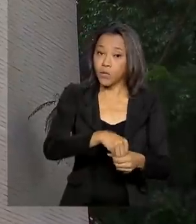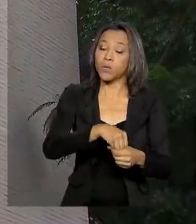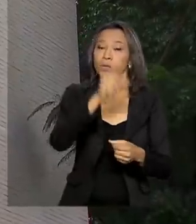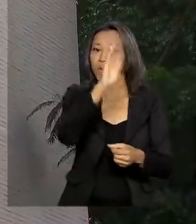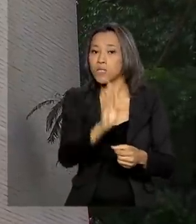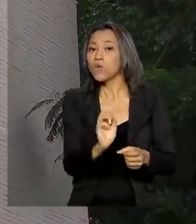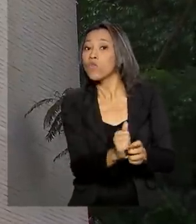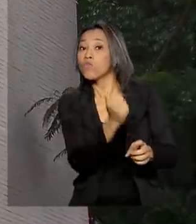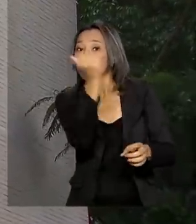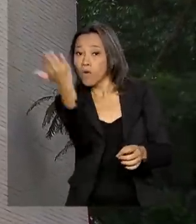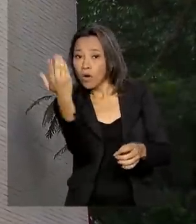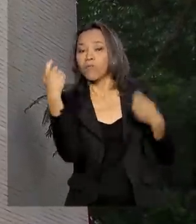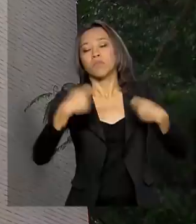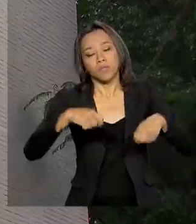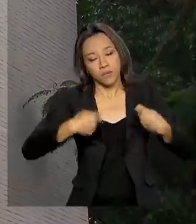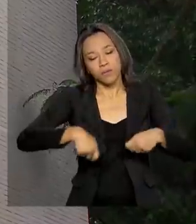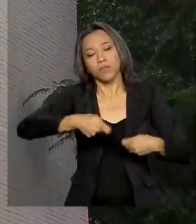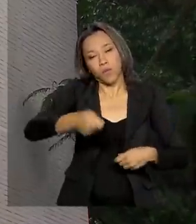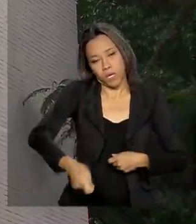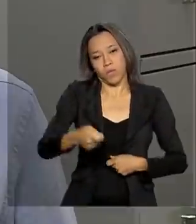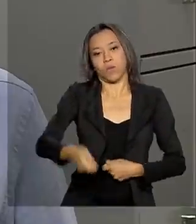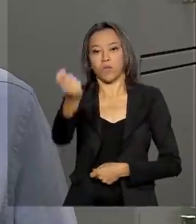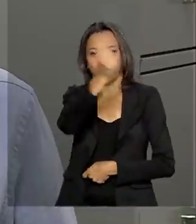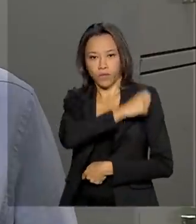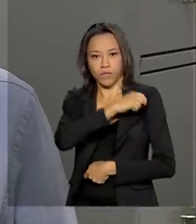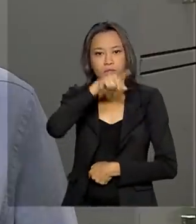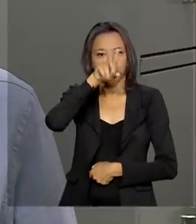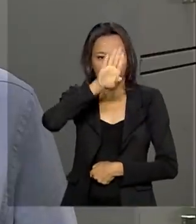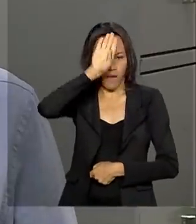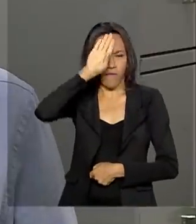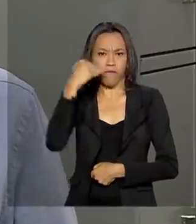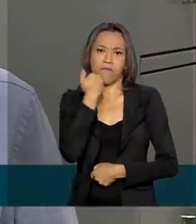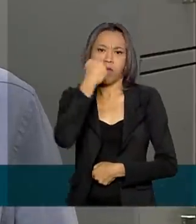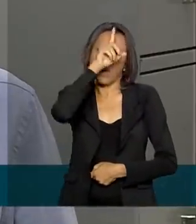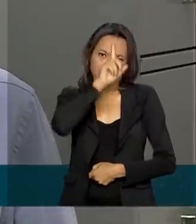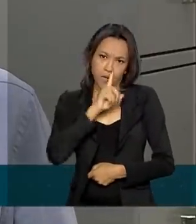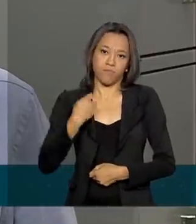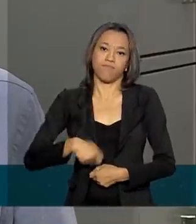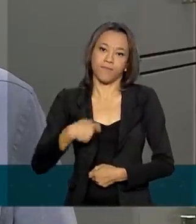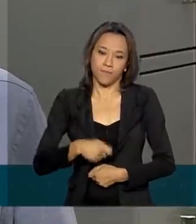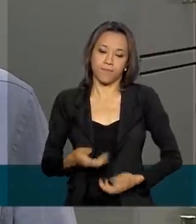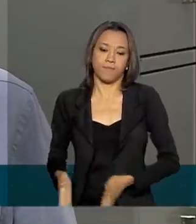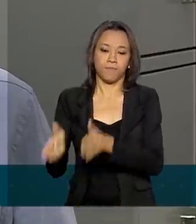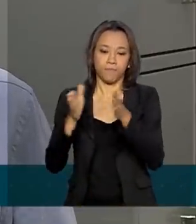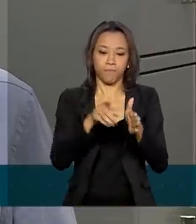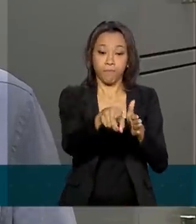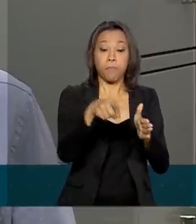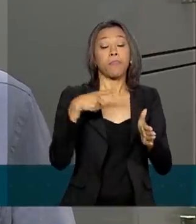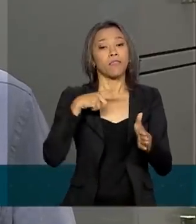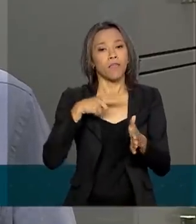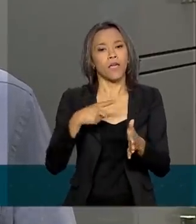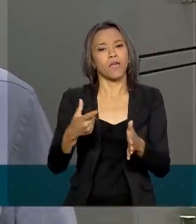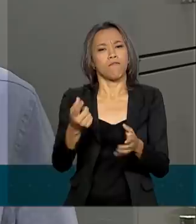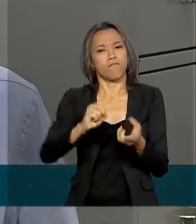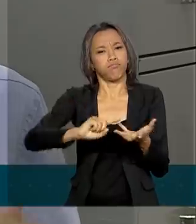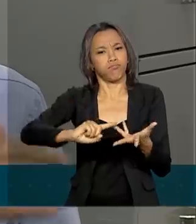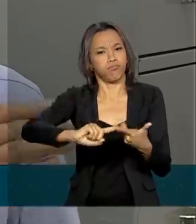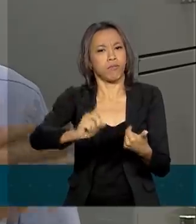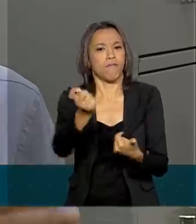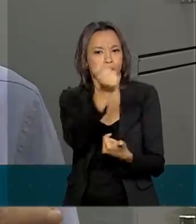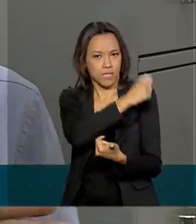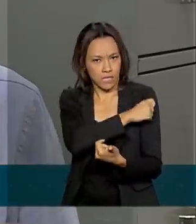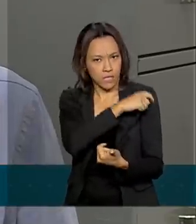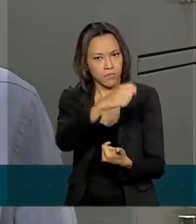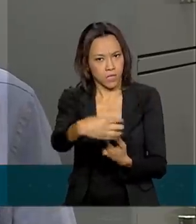é obrigatório tomar a vacina da febre amarela. Ele recebe as vacinas que forem recomendadas ou